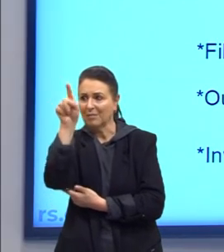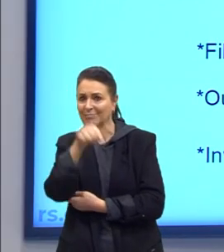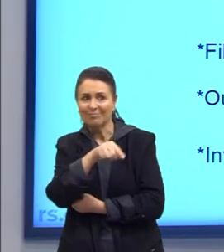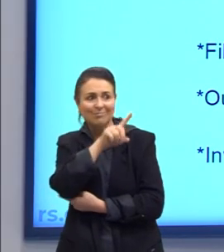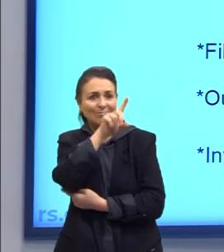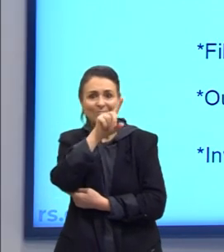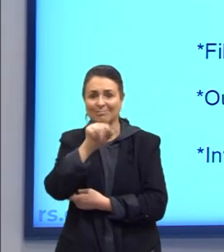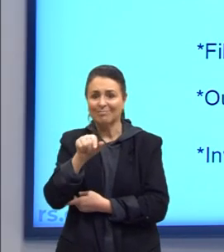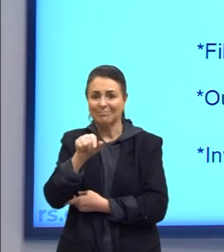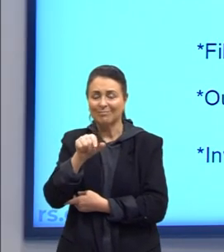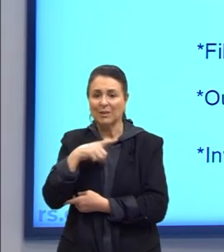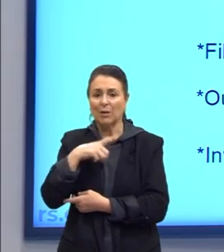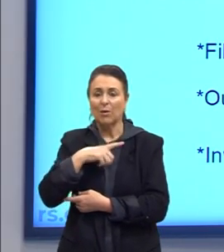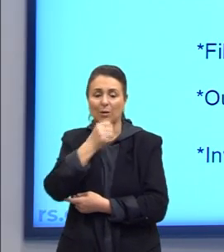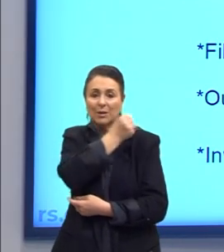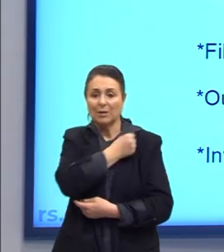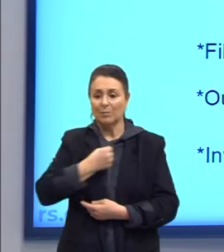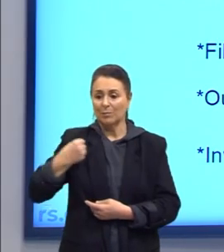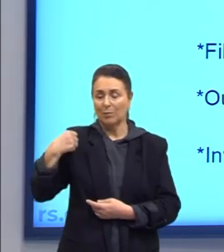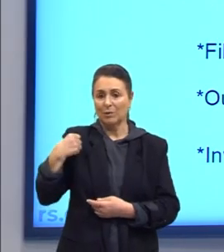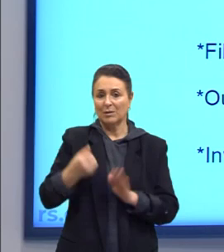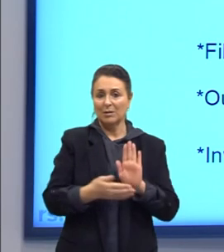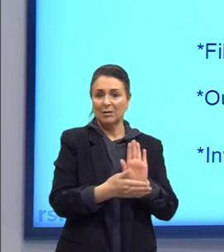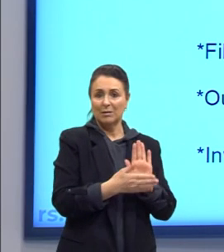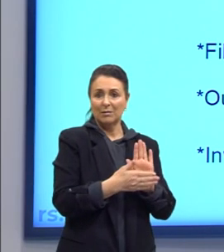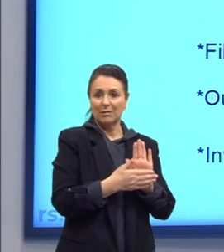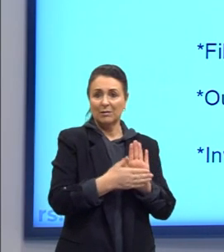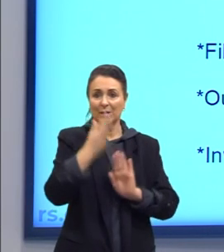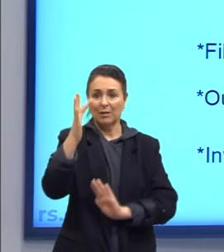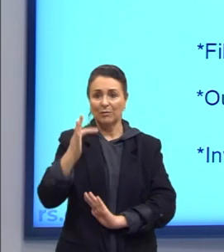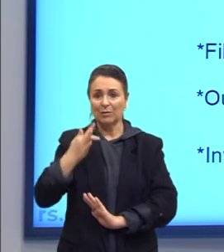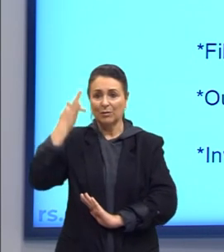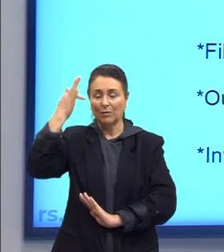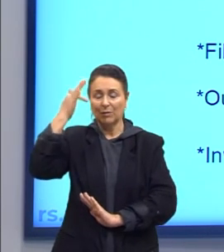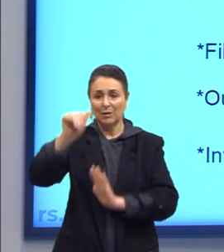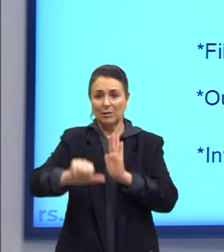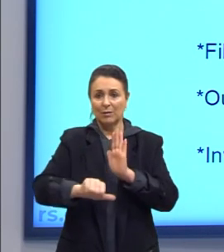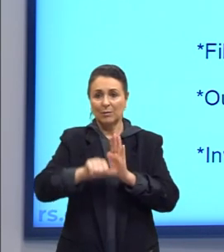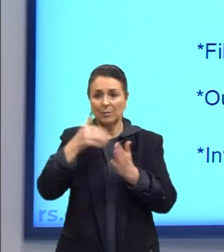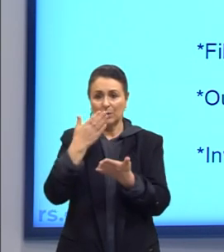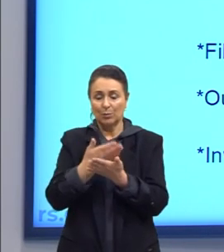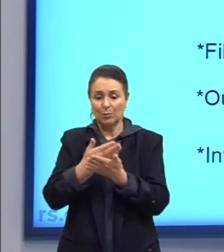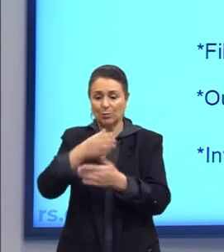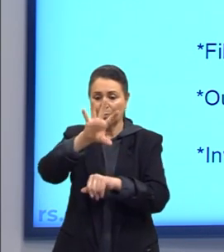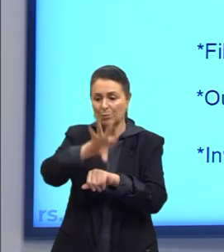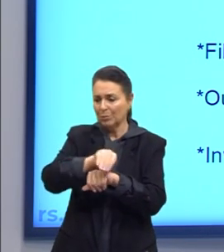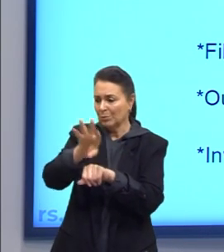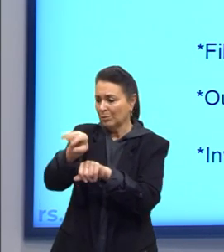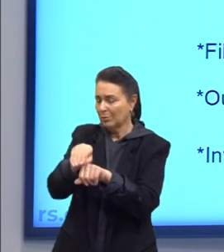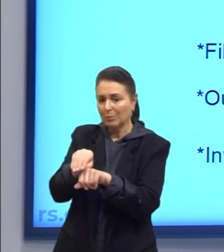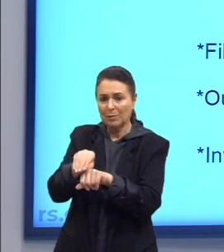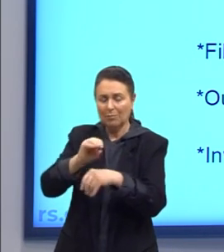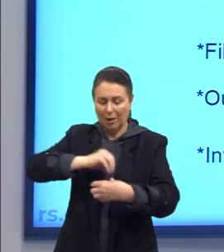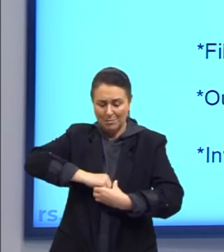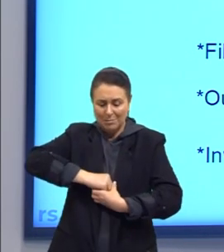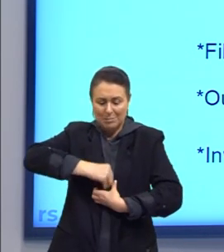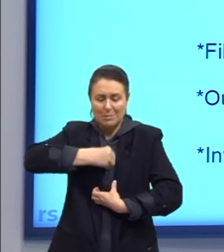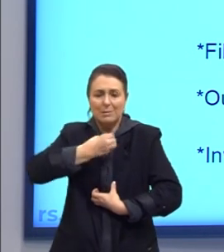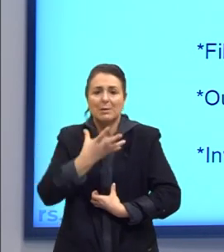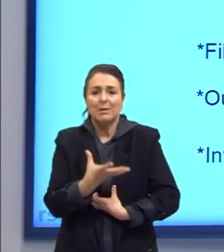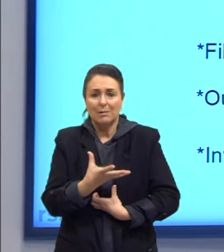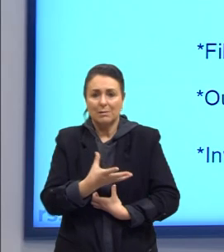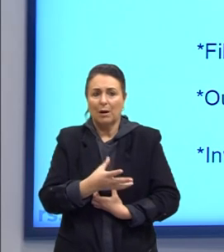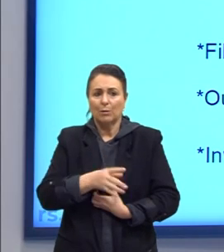Aristóteles propõe. A filosofia primeira estuda o conhecimento da essência das coisas, do